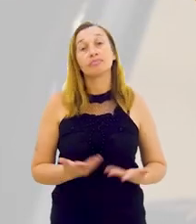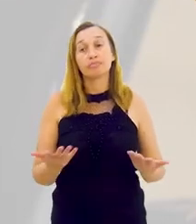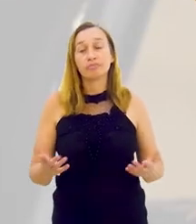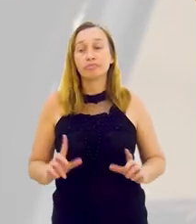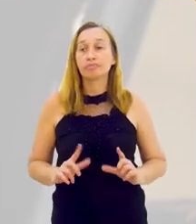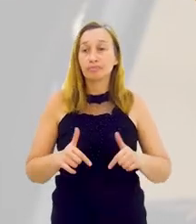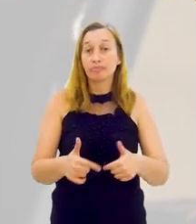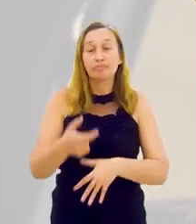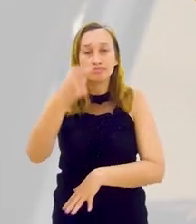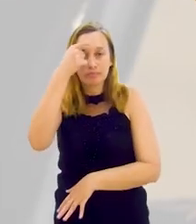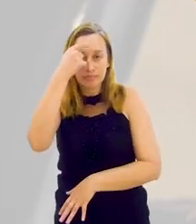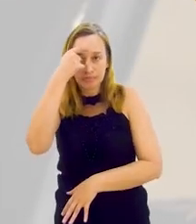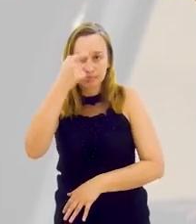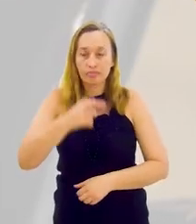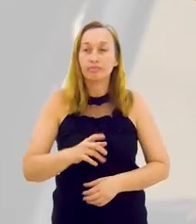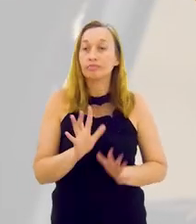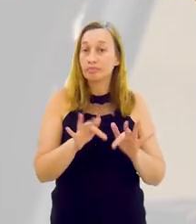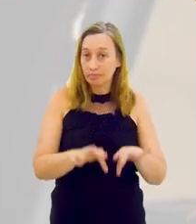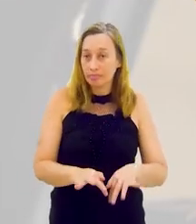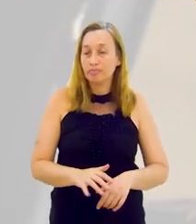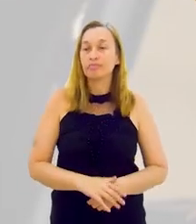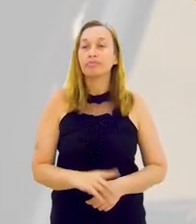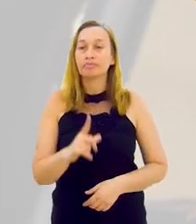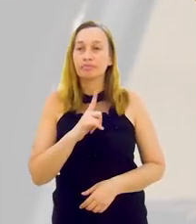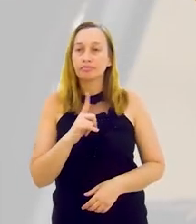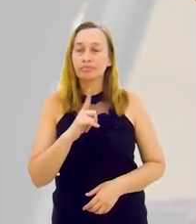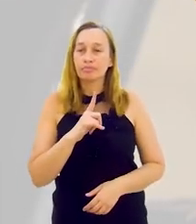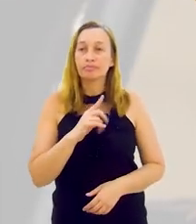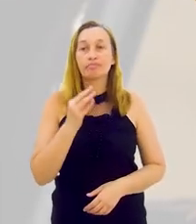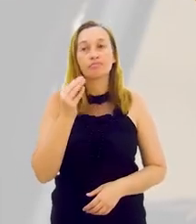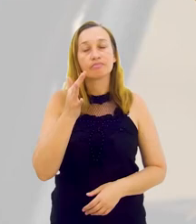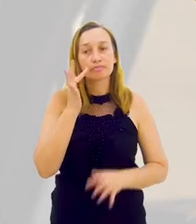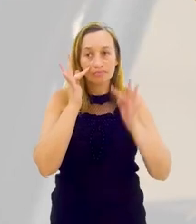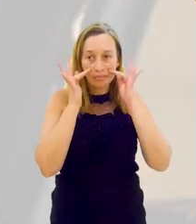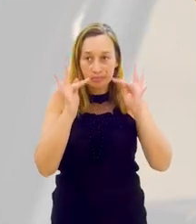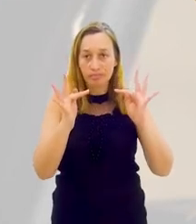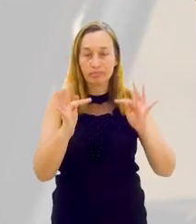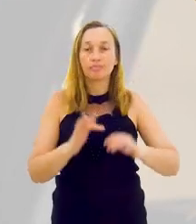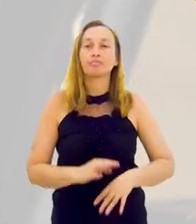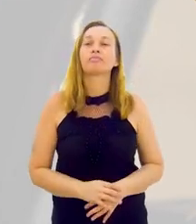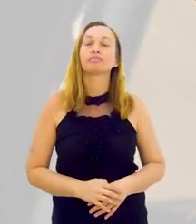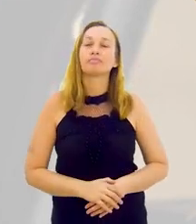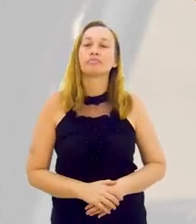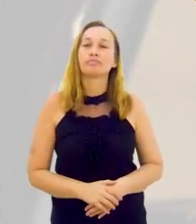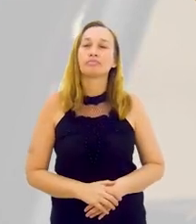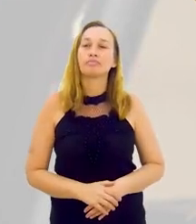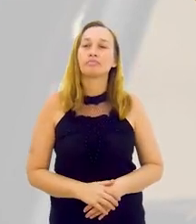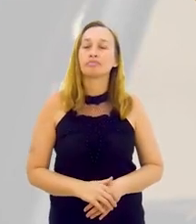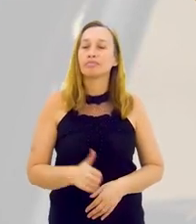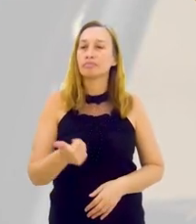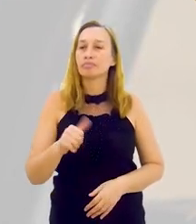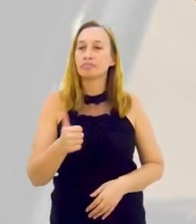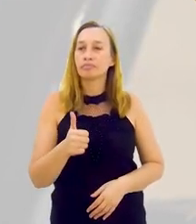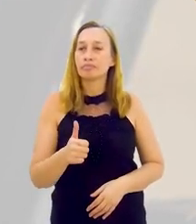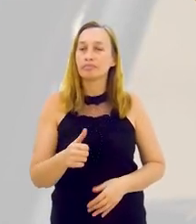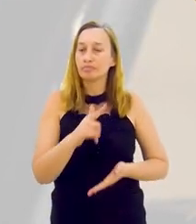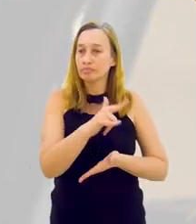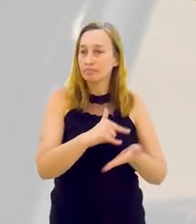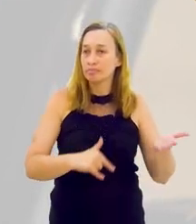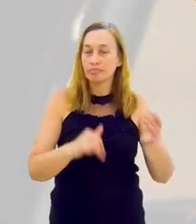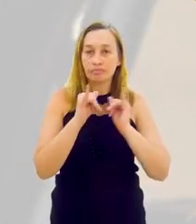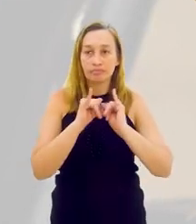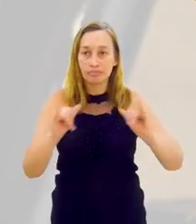PDCL, planeja, executa, checa, a ação corretiva com conhecimento. E, finalmente, nós temos que ter o